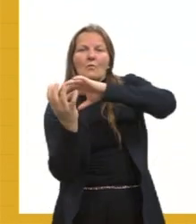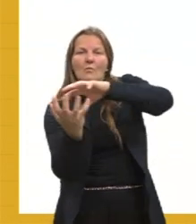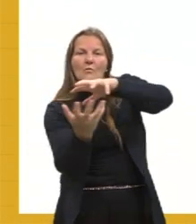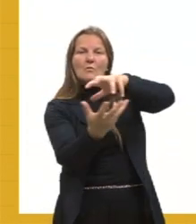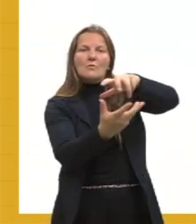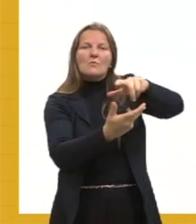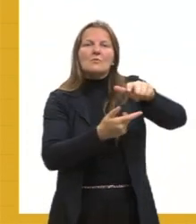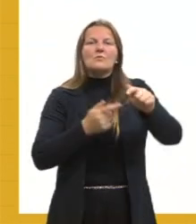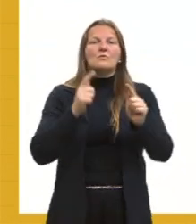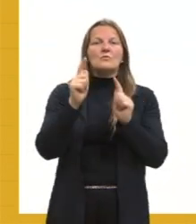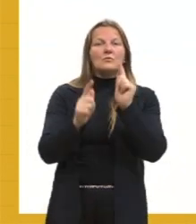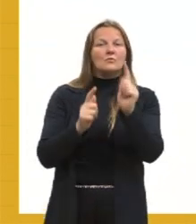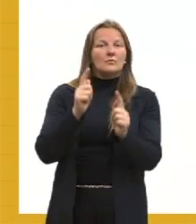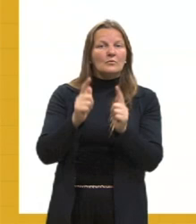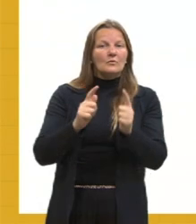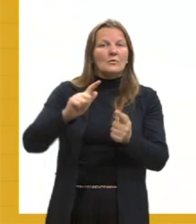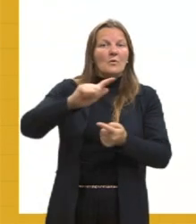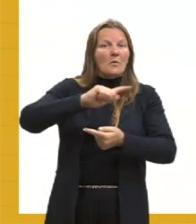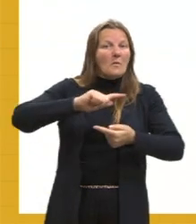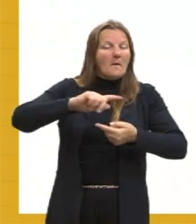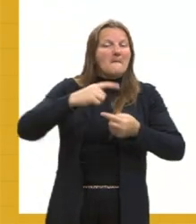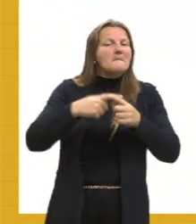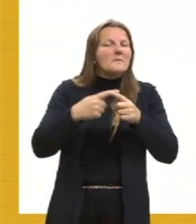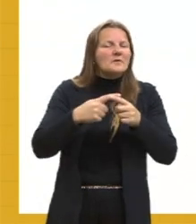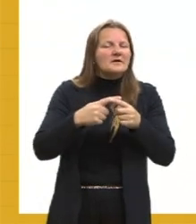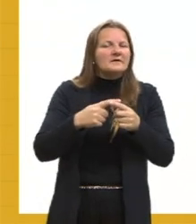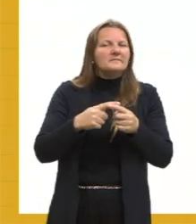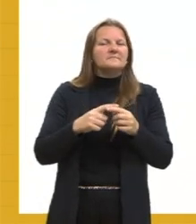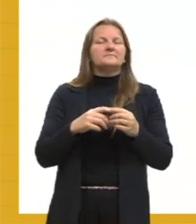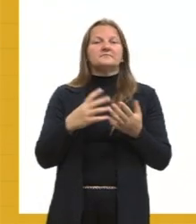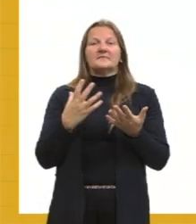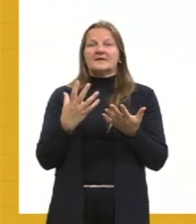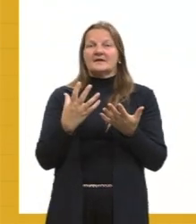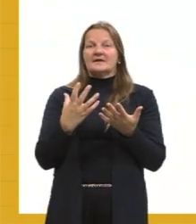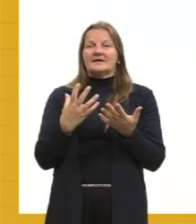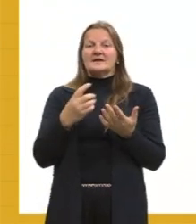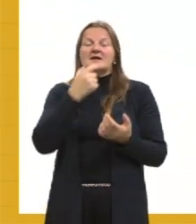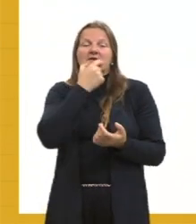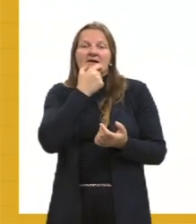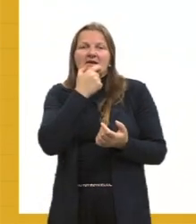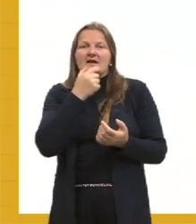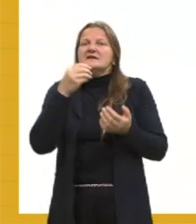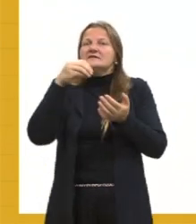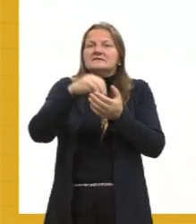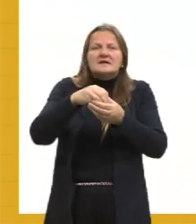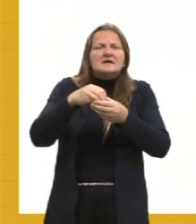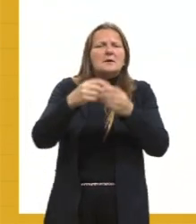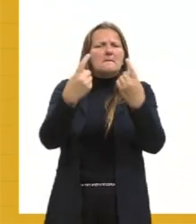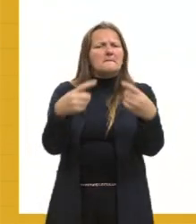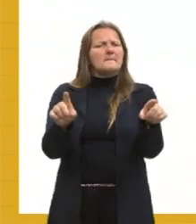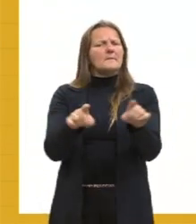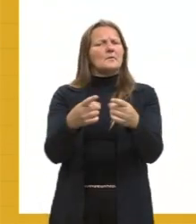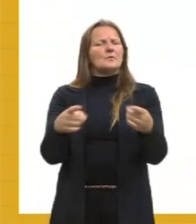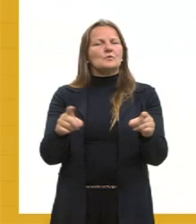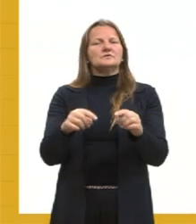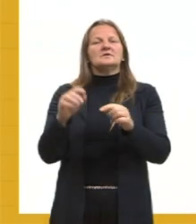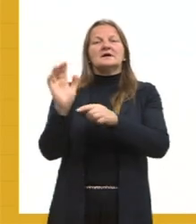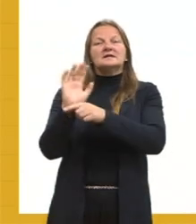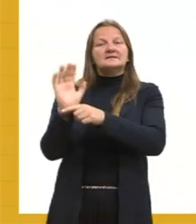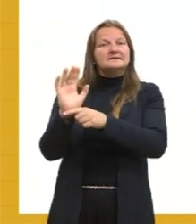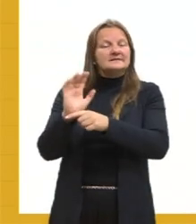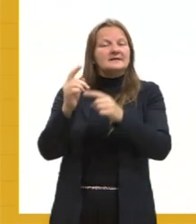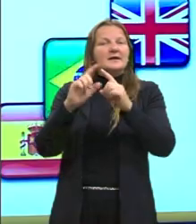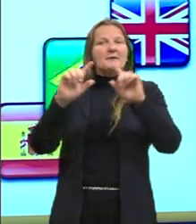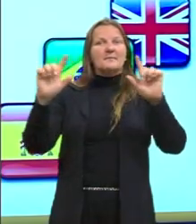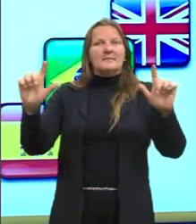uma vez que nós encontramos o inglês em todos os segmentos. Nós encontramos na música, nós encontramos no cinema, nós